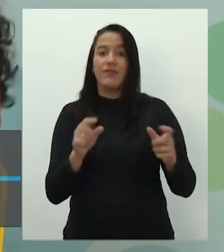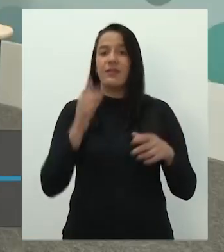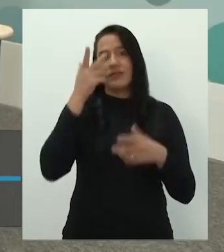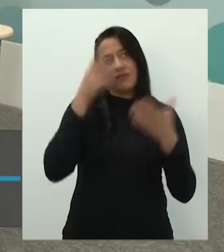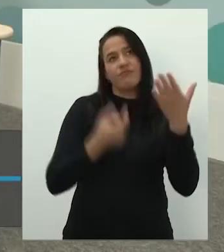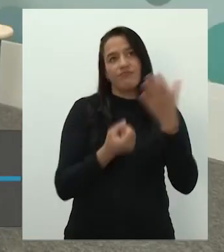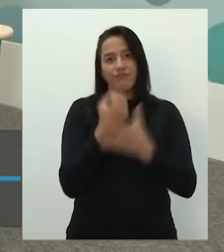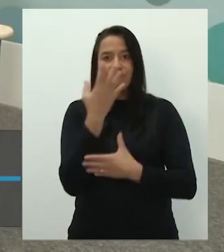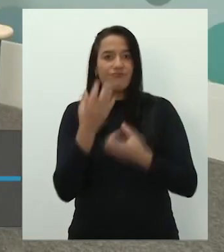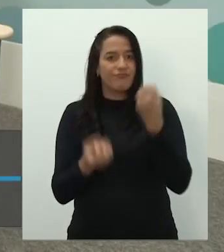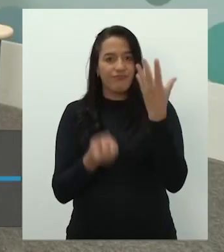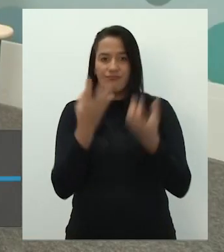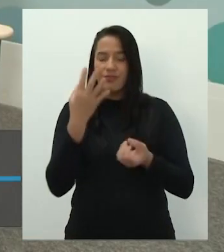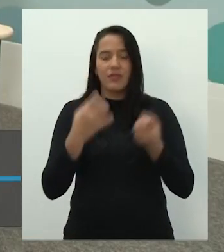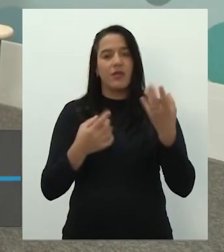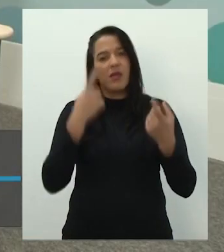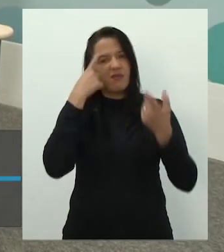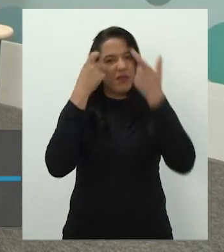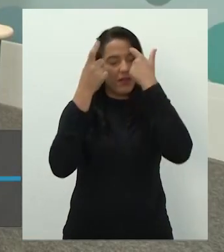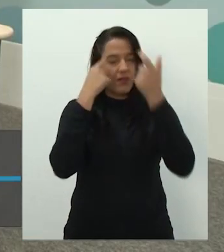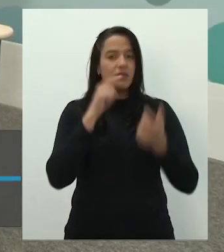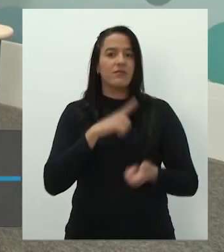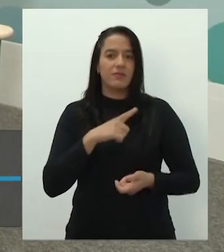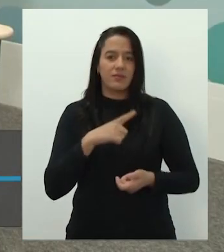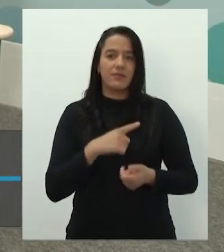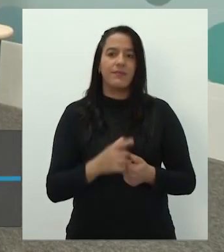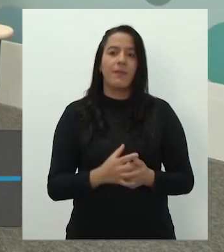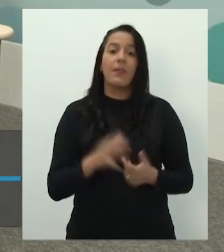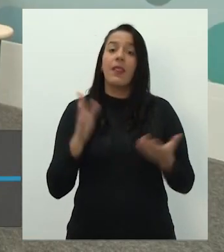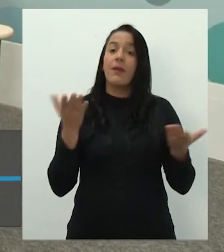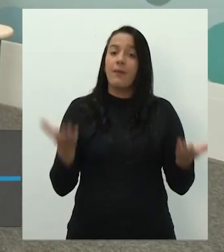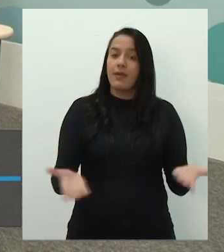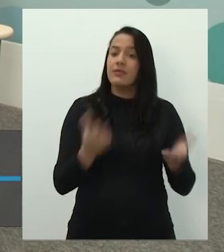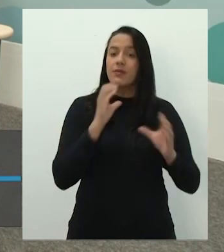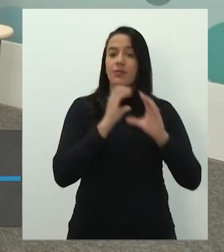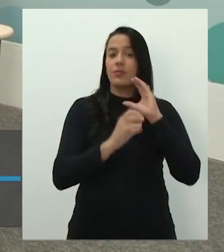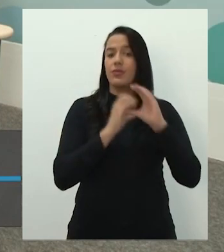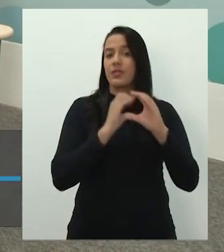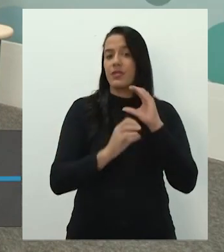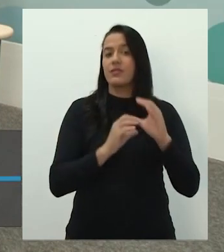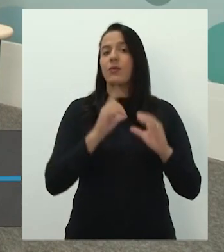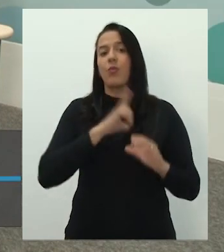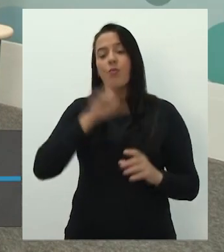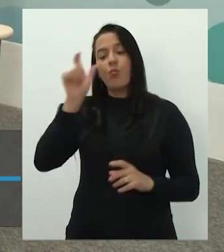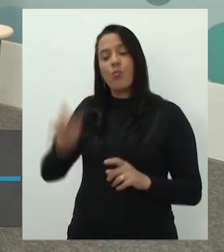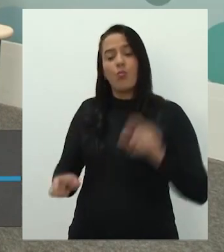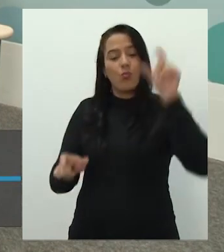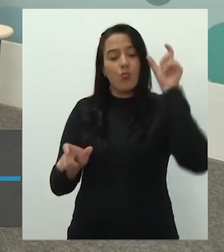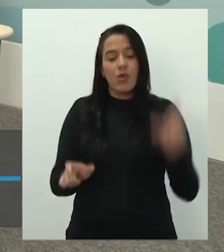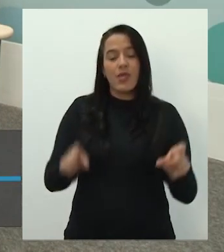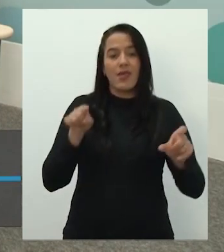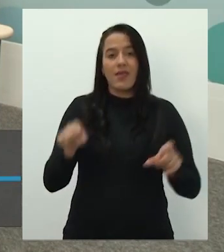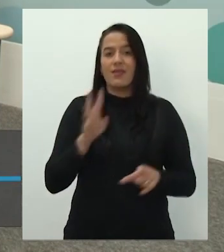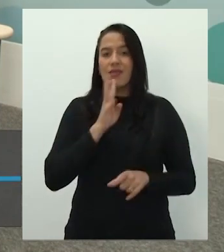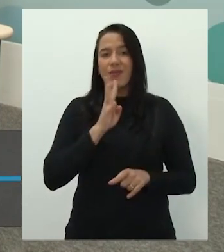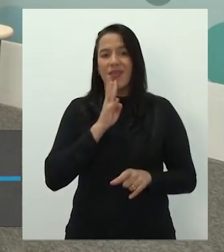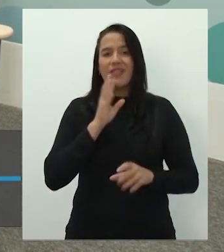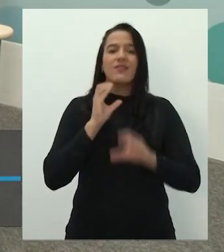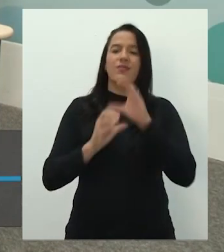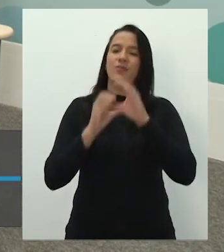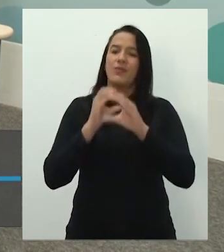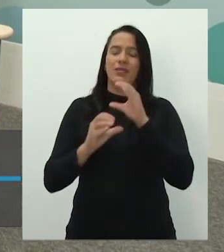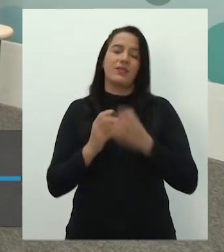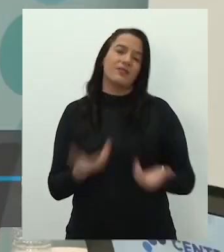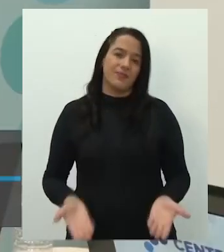de uma hora para a outra, não é? Exato. Então, mas a comunicação... comunicação é dinâmica. Com alguém, ela está comunicando. A gíria, com alguém, ela comunica. Sim.